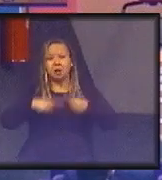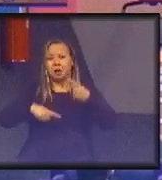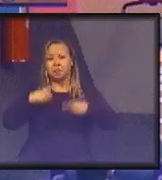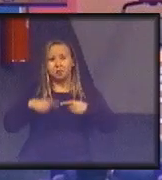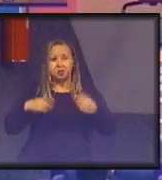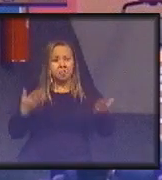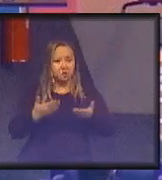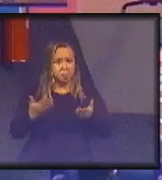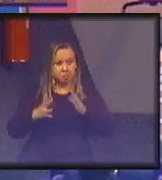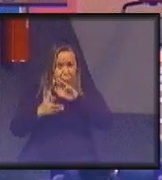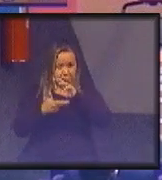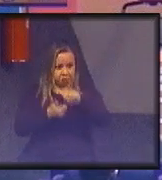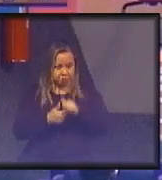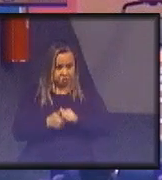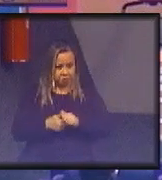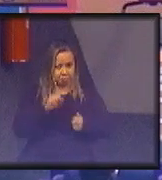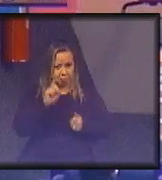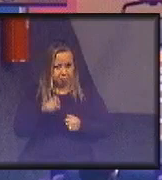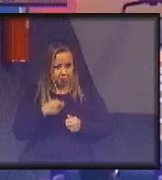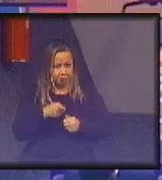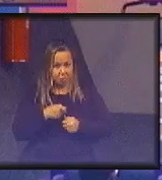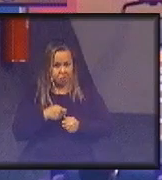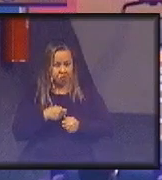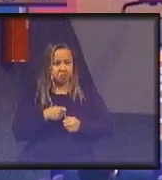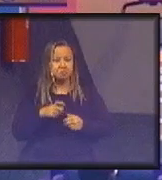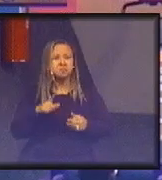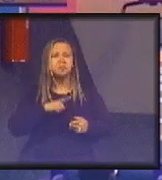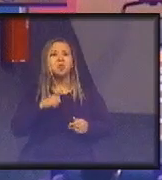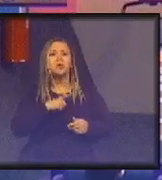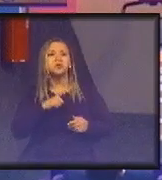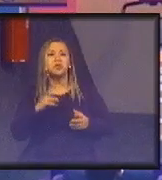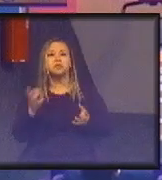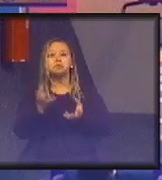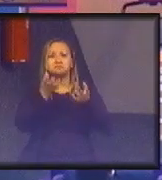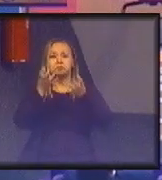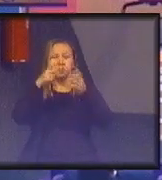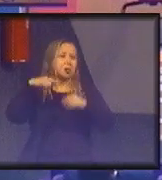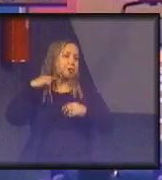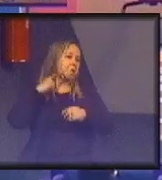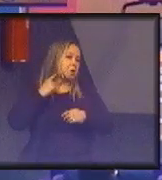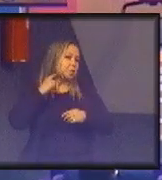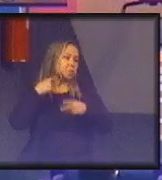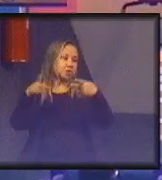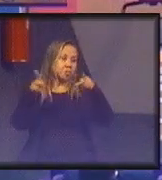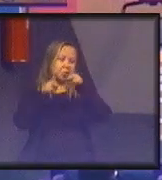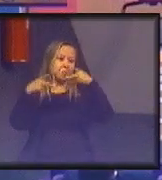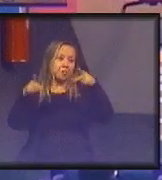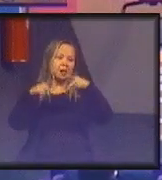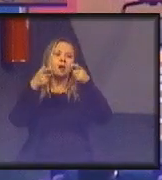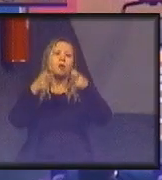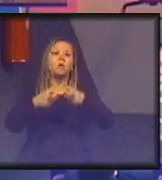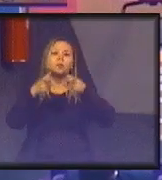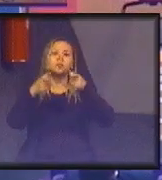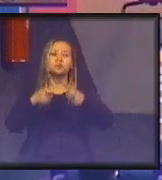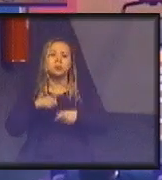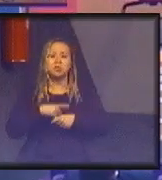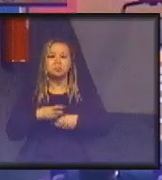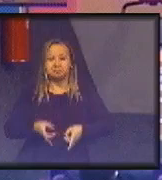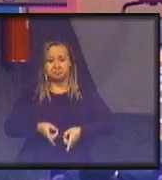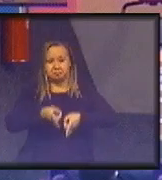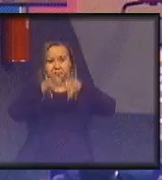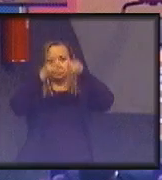é o seguinte, aonde precipita a poluição? Por exemplo, quem conhece São Paulo, a Paulista, com aqueles prédios,